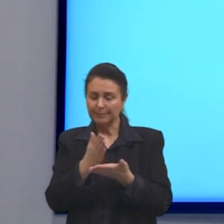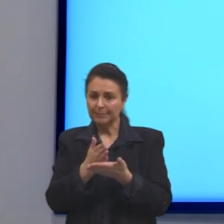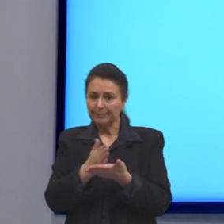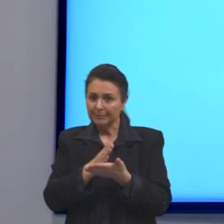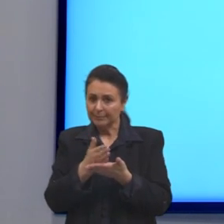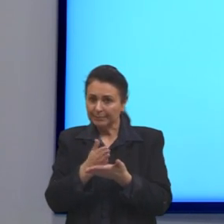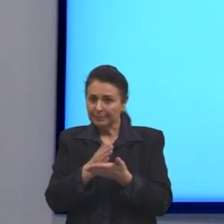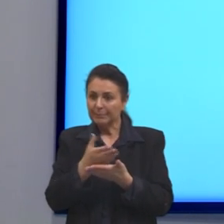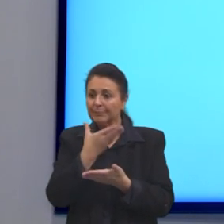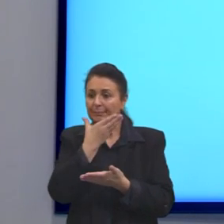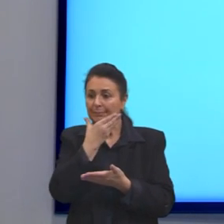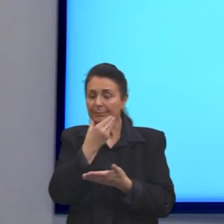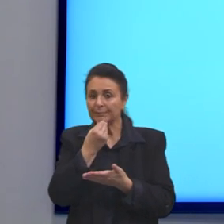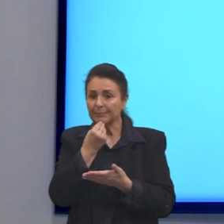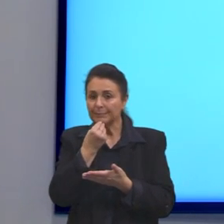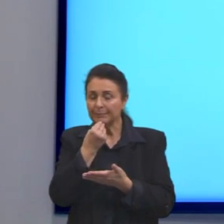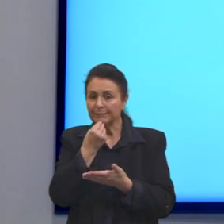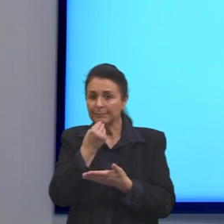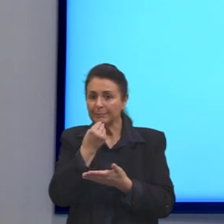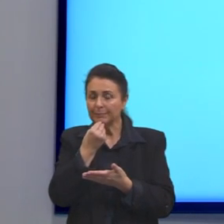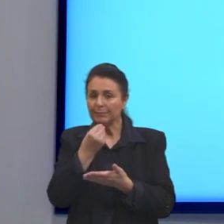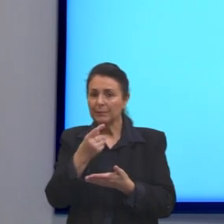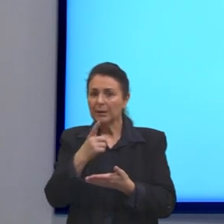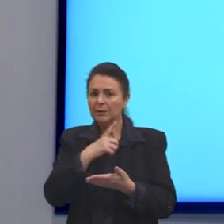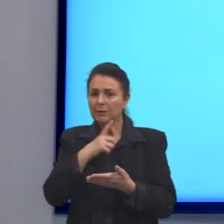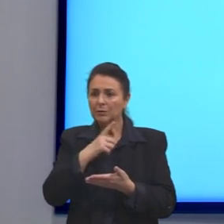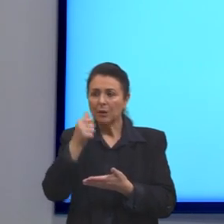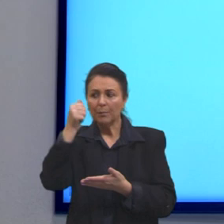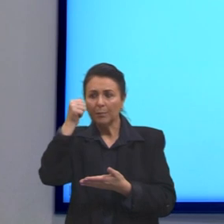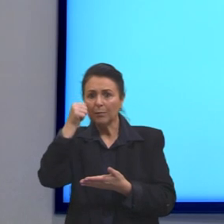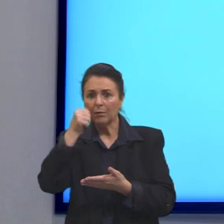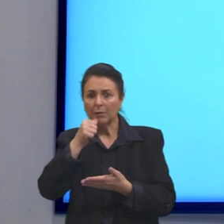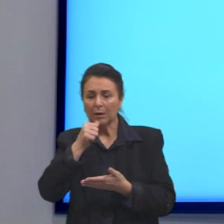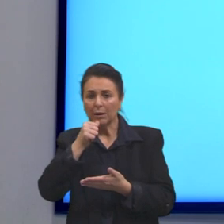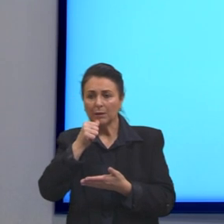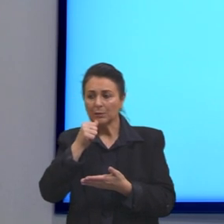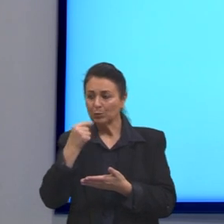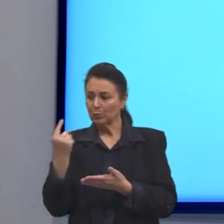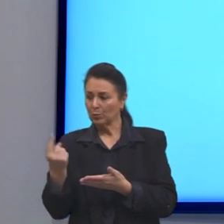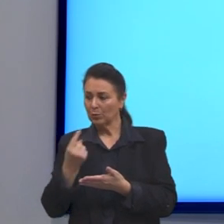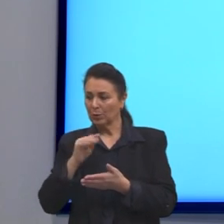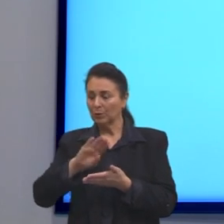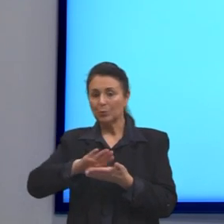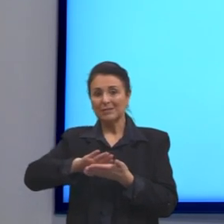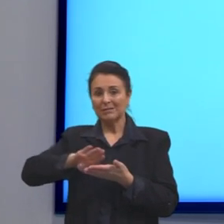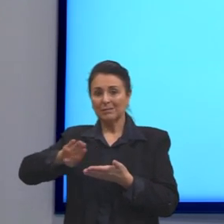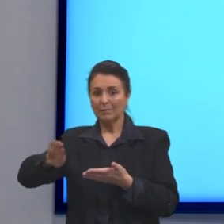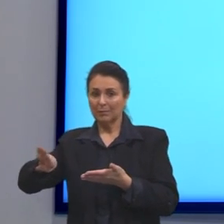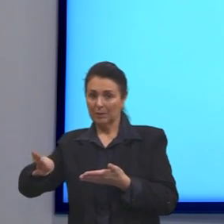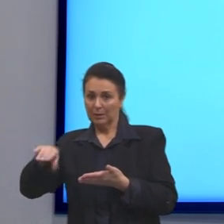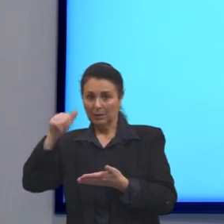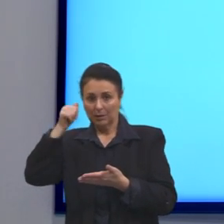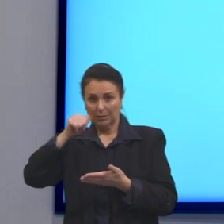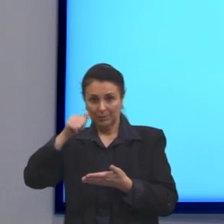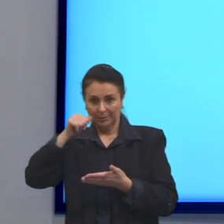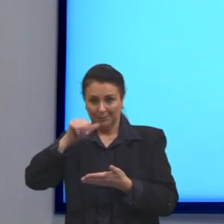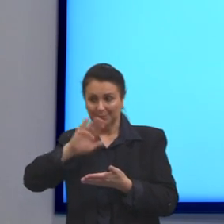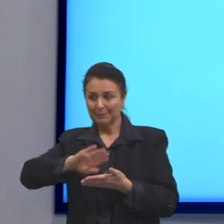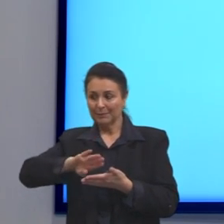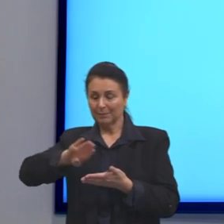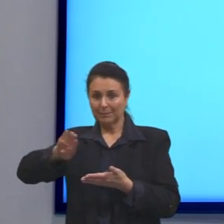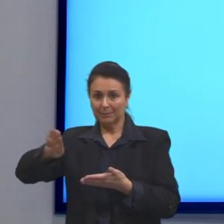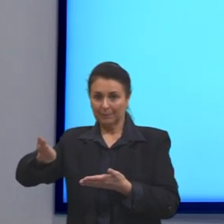dos homens, onde tínhamos mulheres, nós vamos isolar essa variável aqui, número de mulheres.